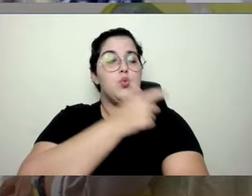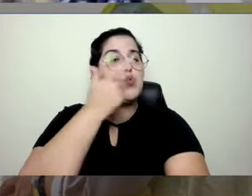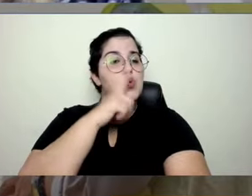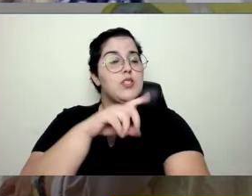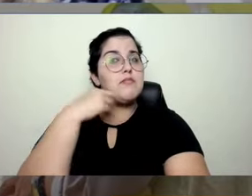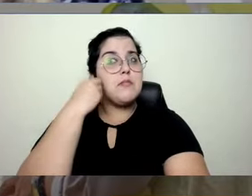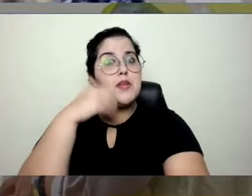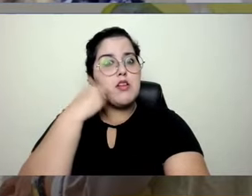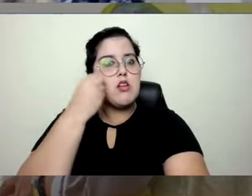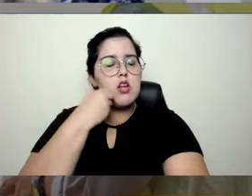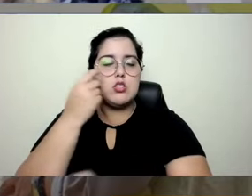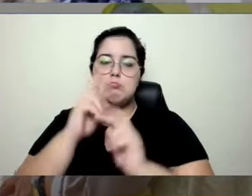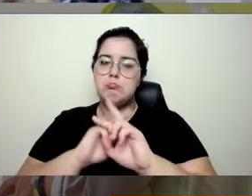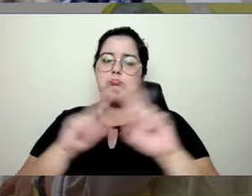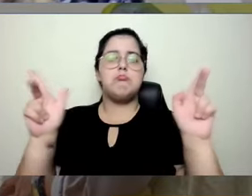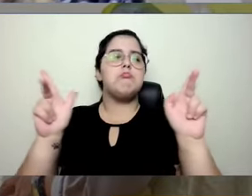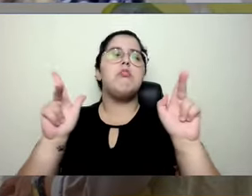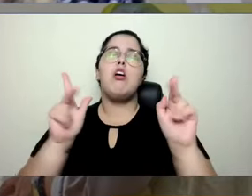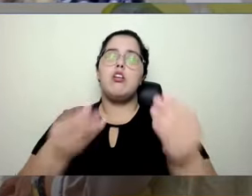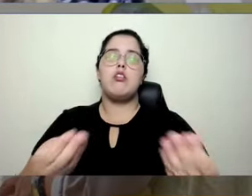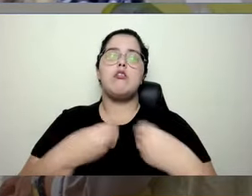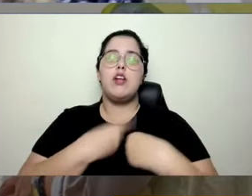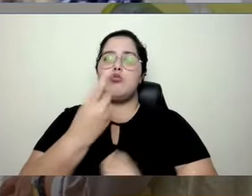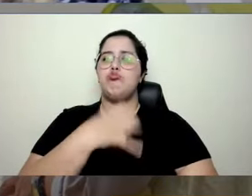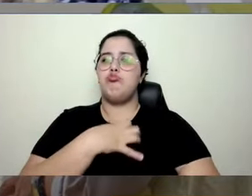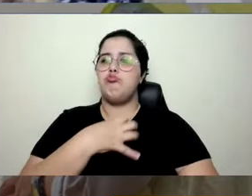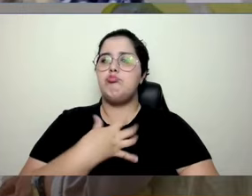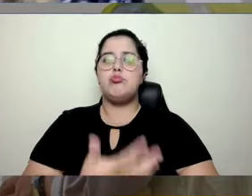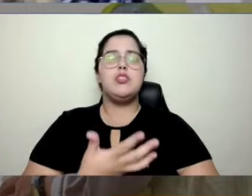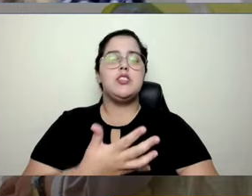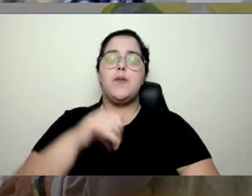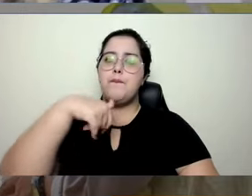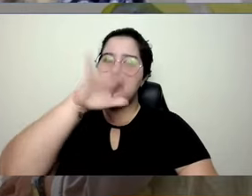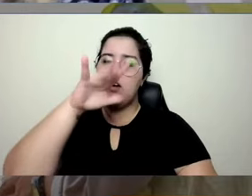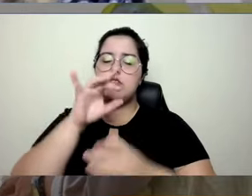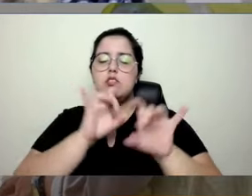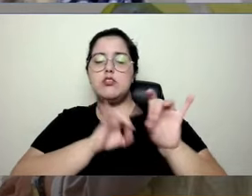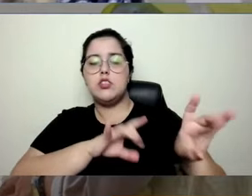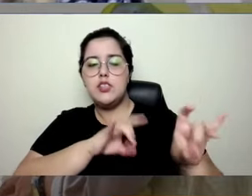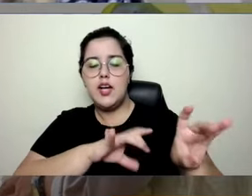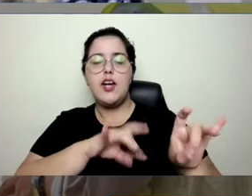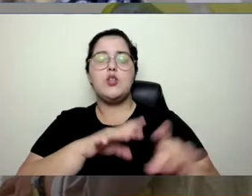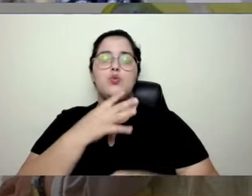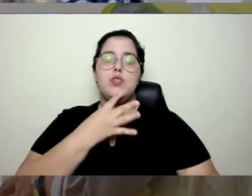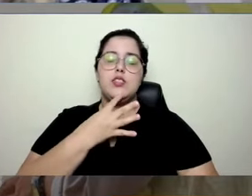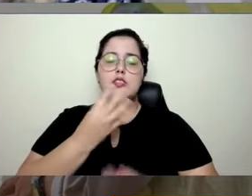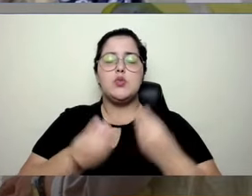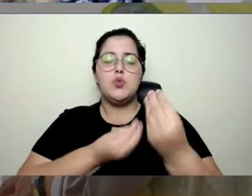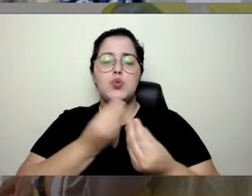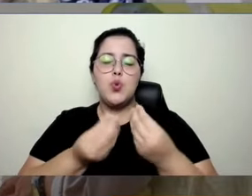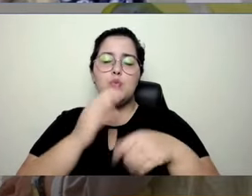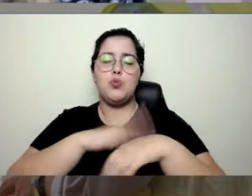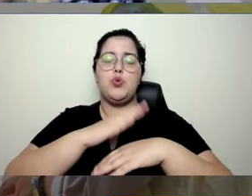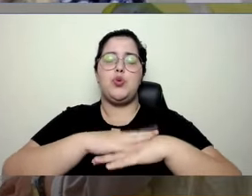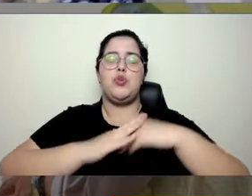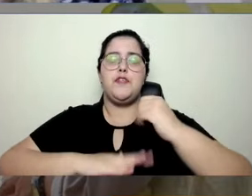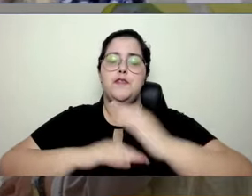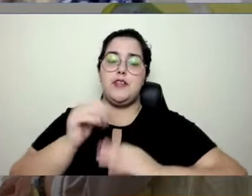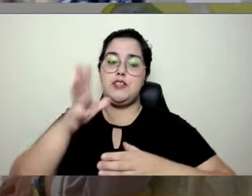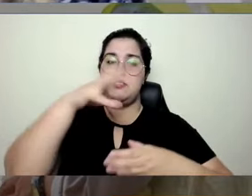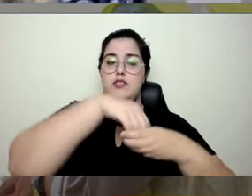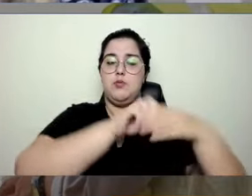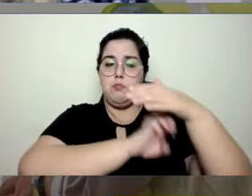experiências, trazendo uma formação mais tecnológica que vão ser aplicadas nas empresas?